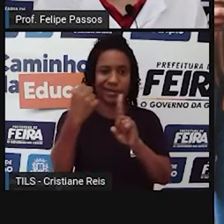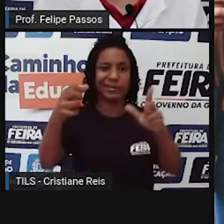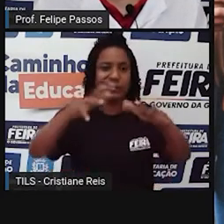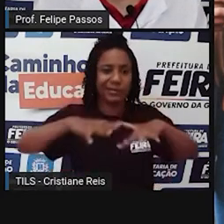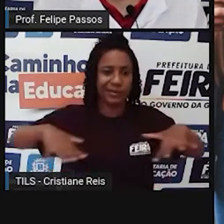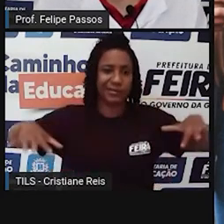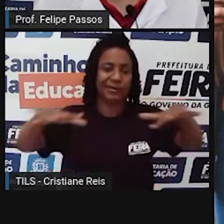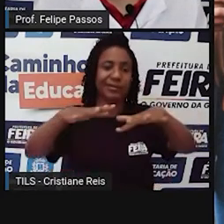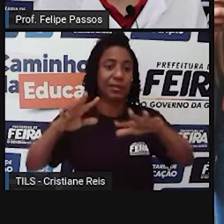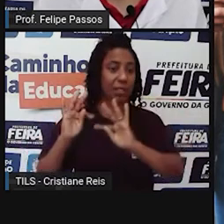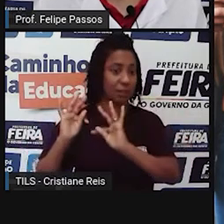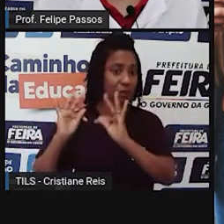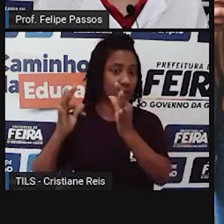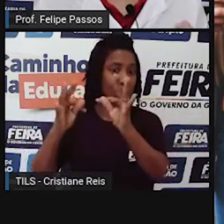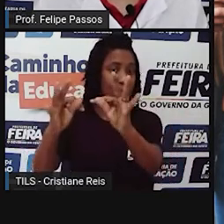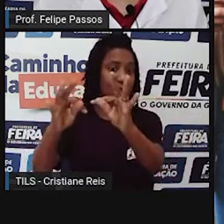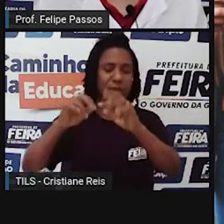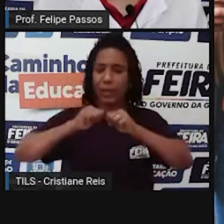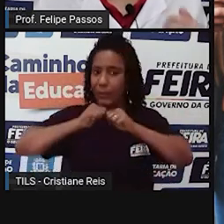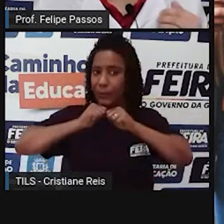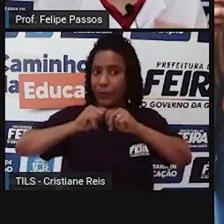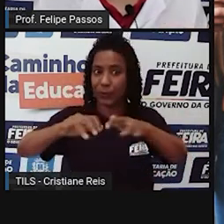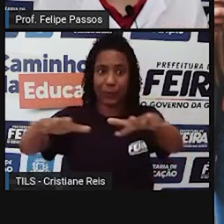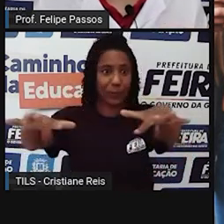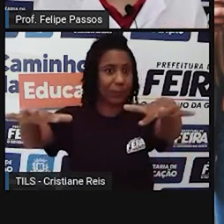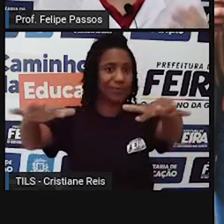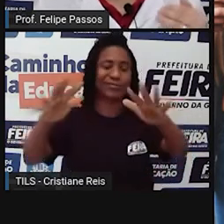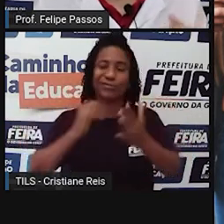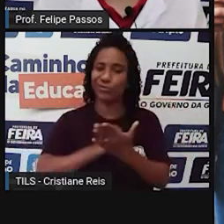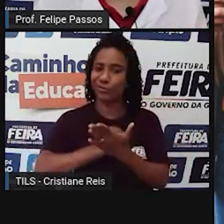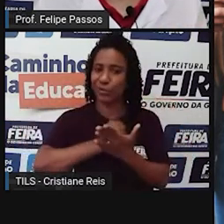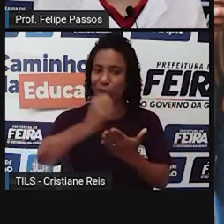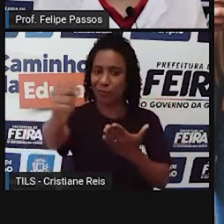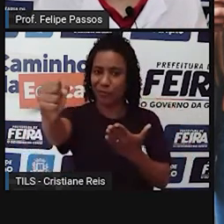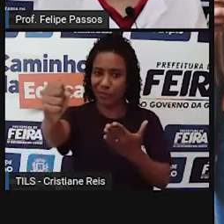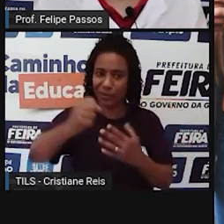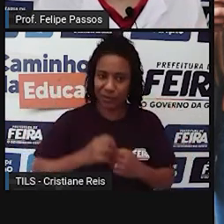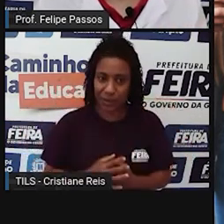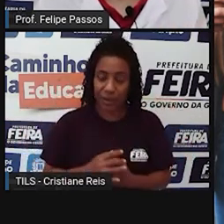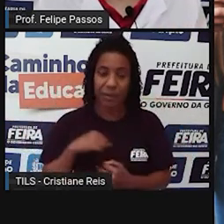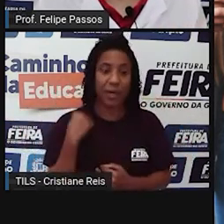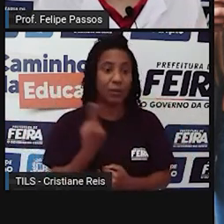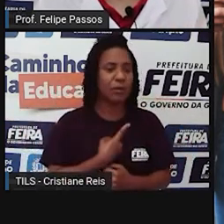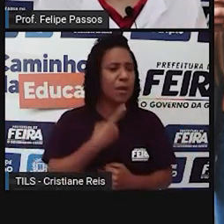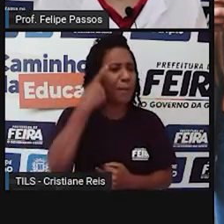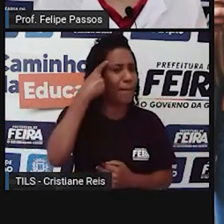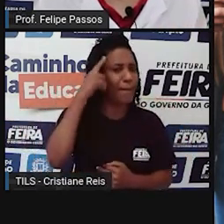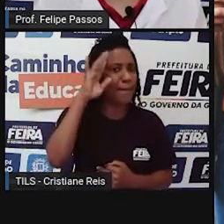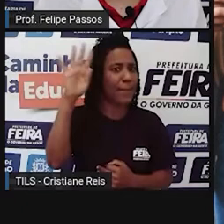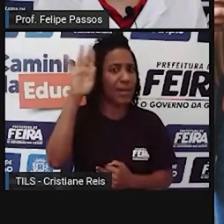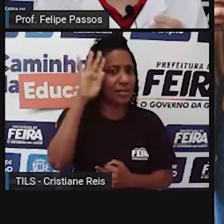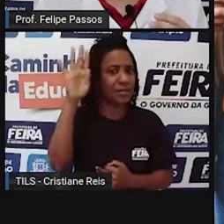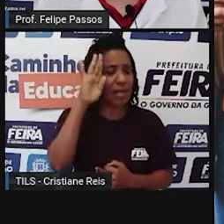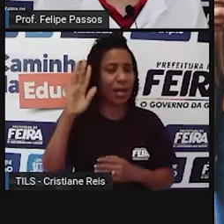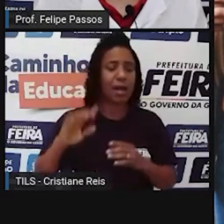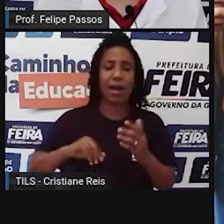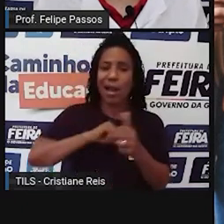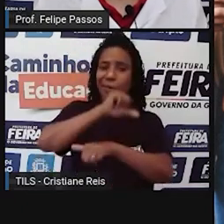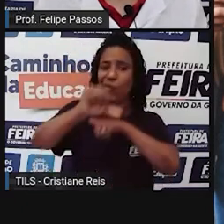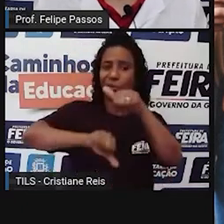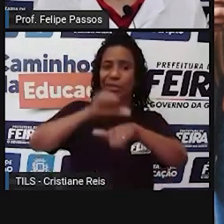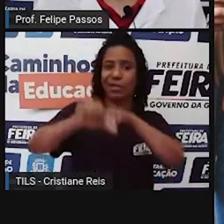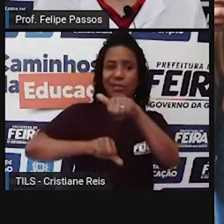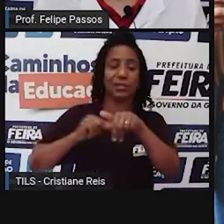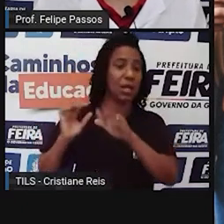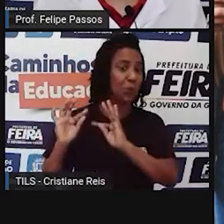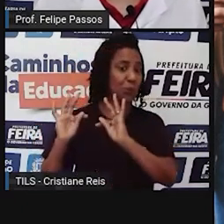ponderar, pensar em como sobreviver, como passar por esse processo da revolução digital. Certo? A gente acaba ficando